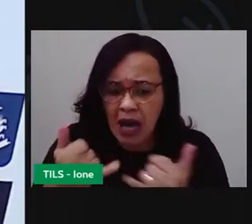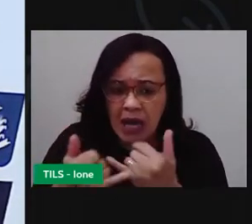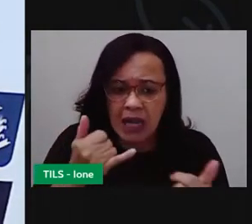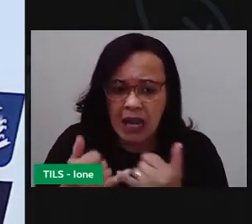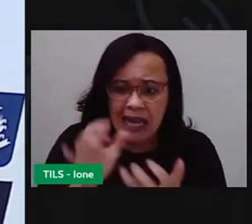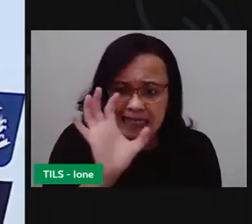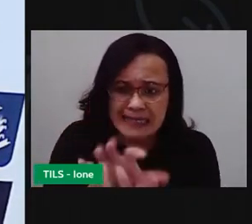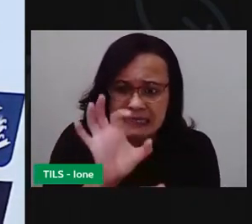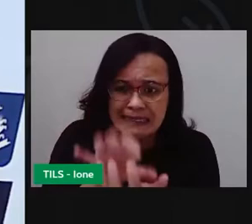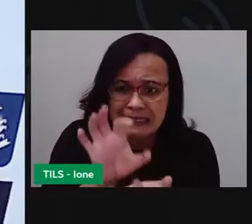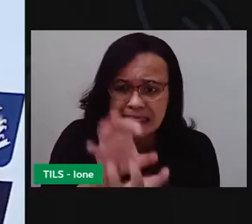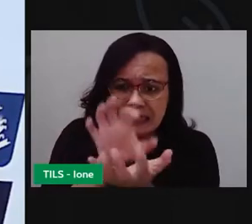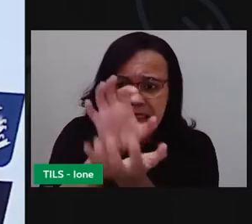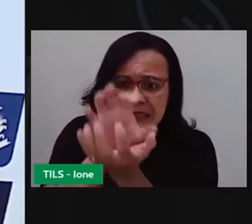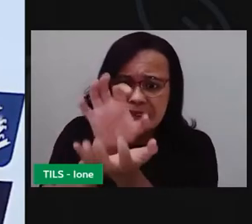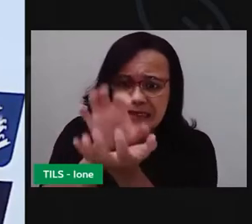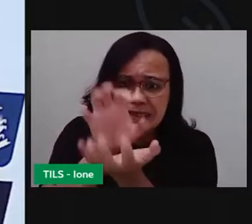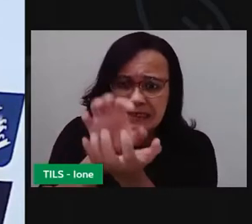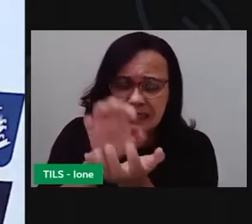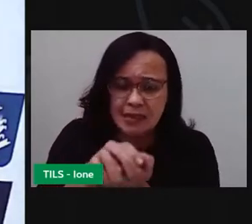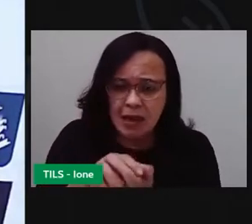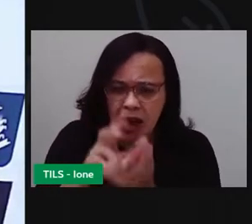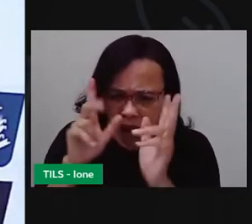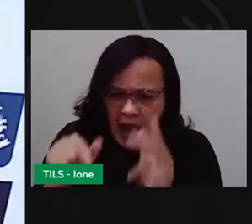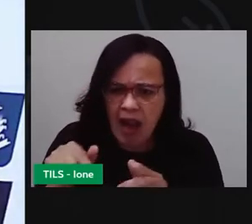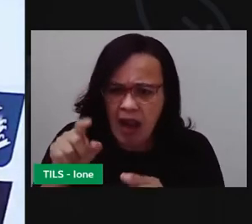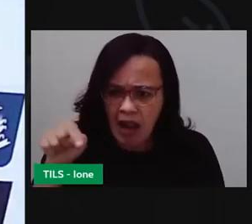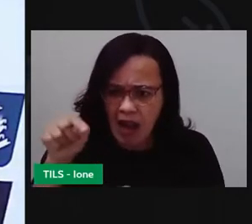isso? Será que ele é um jacaré mesmo?